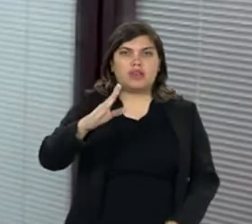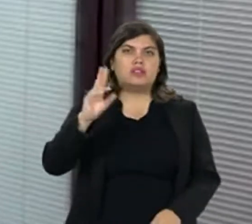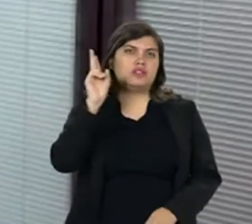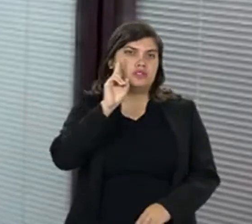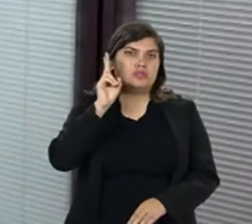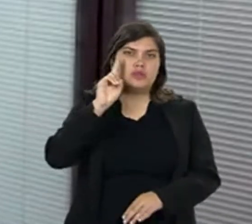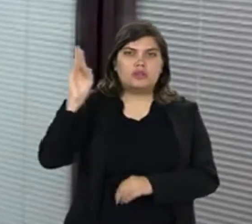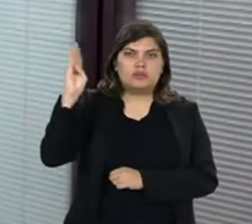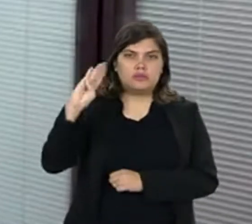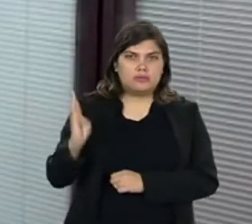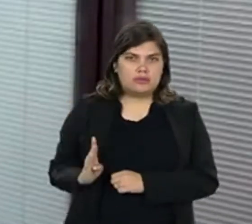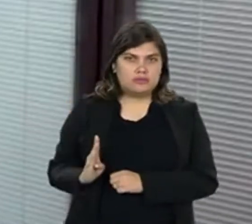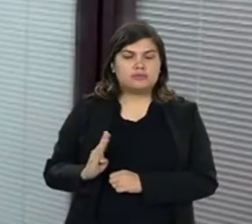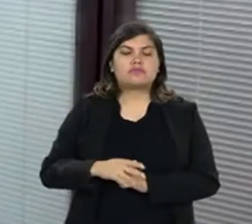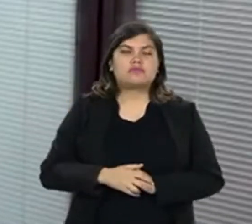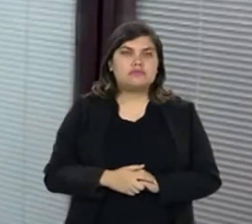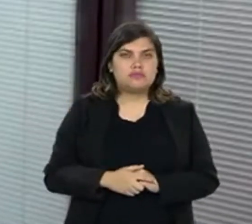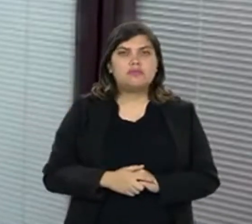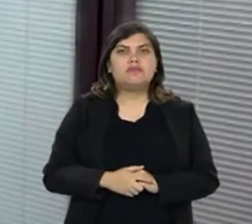da história do país.